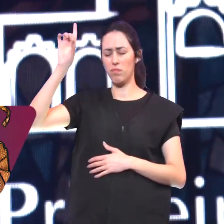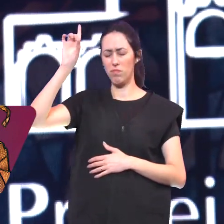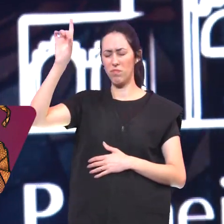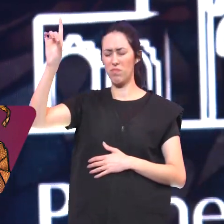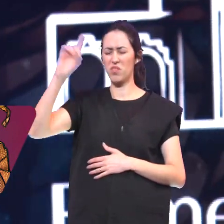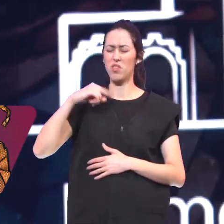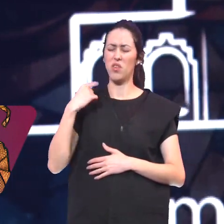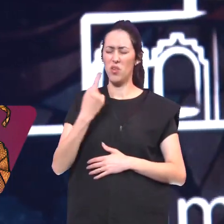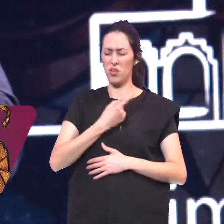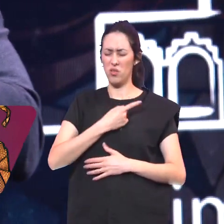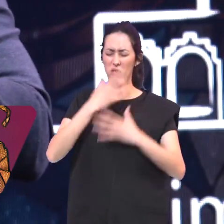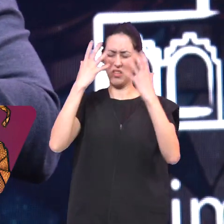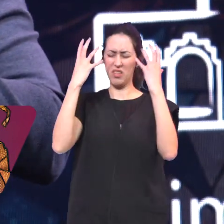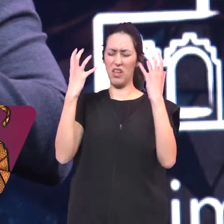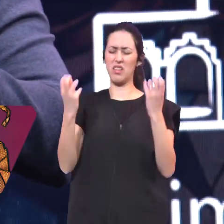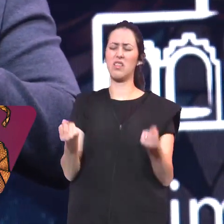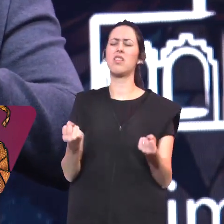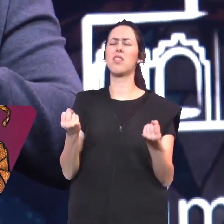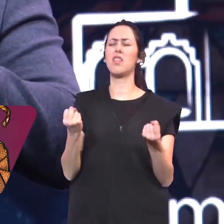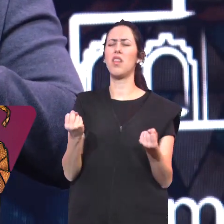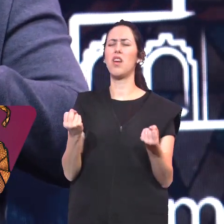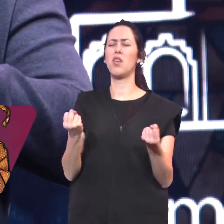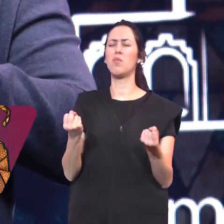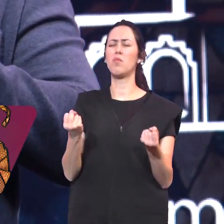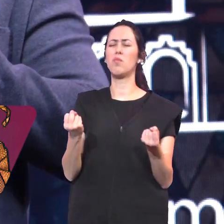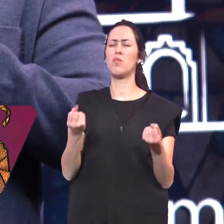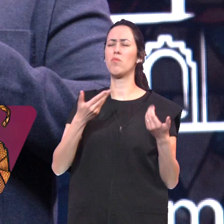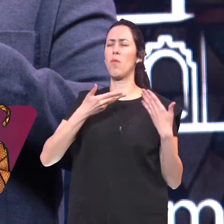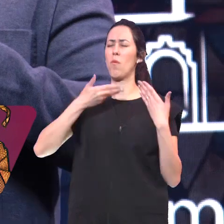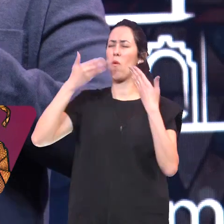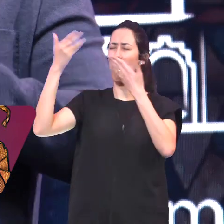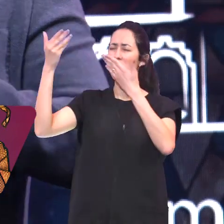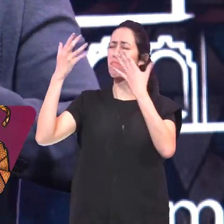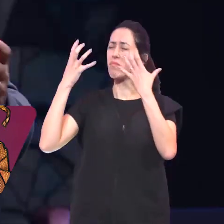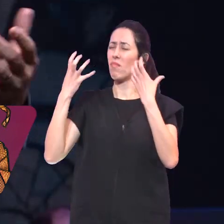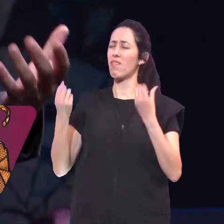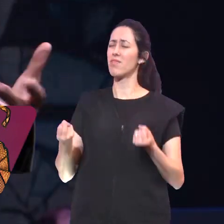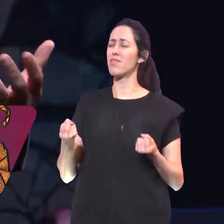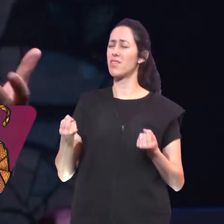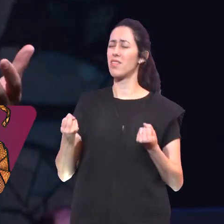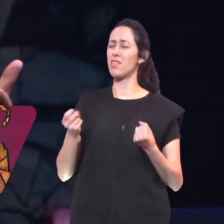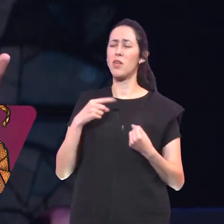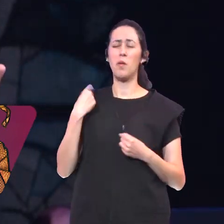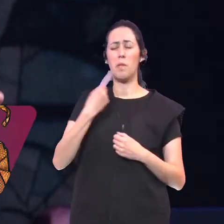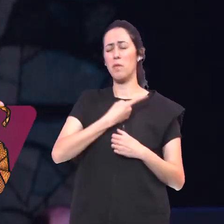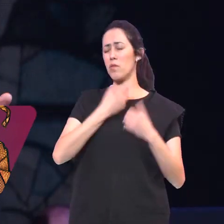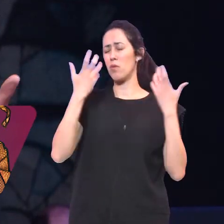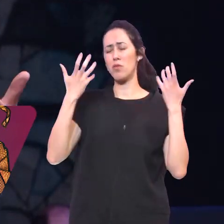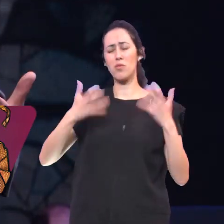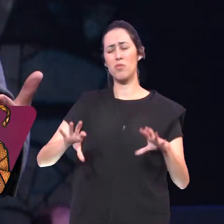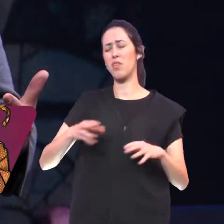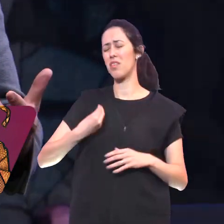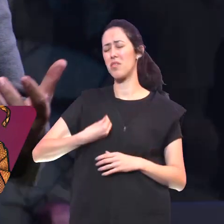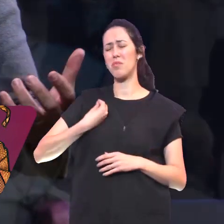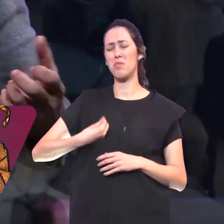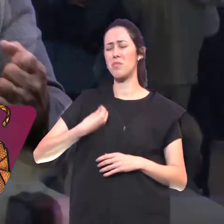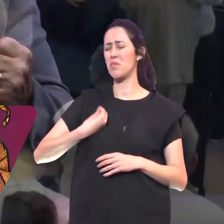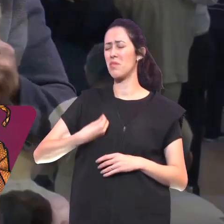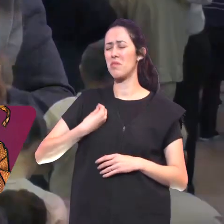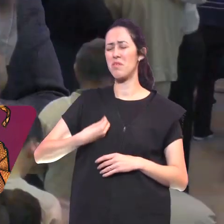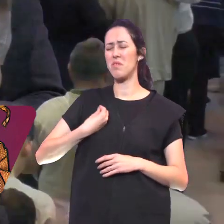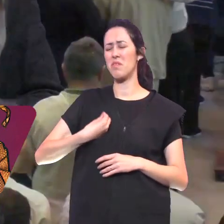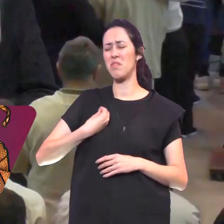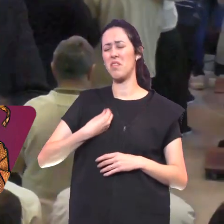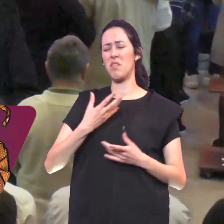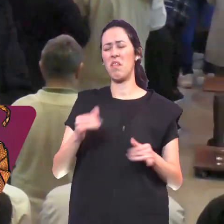Nós aceitamos O Teu convite Nós não queremos mais viver Senhor Uma vida